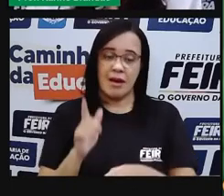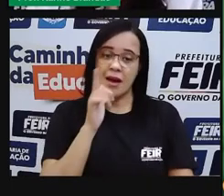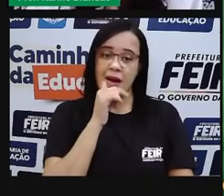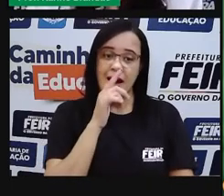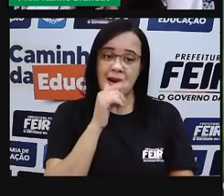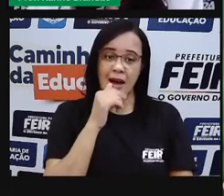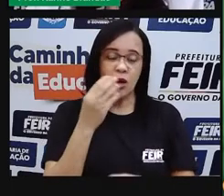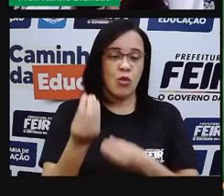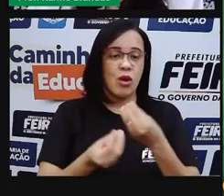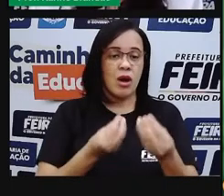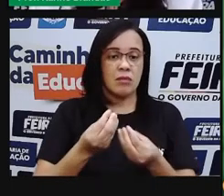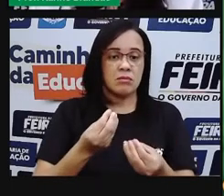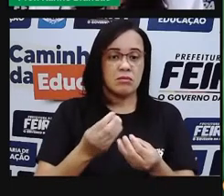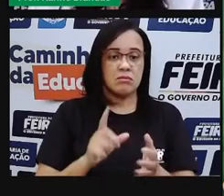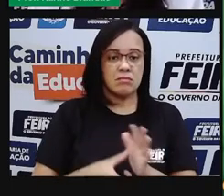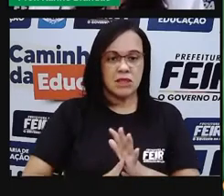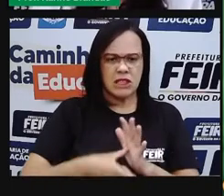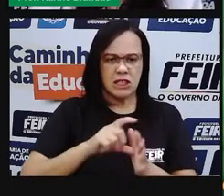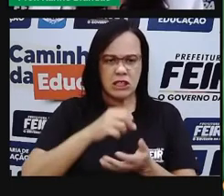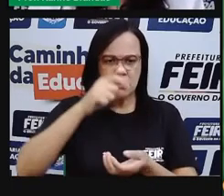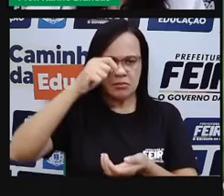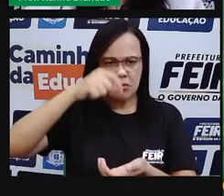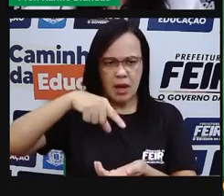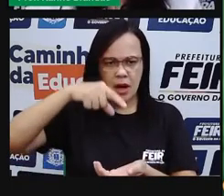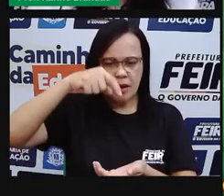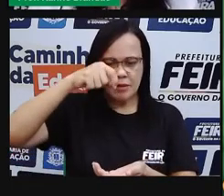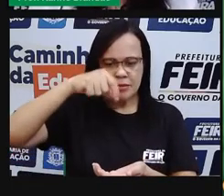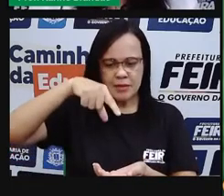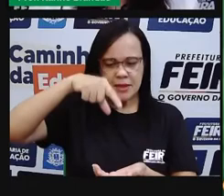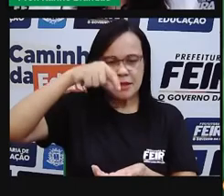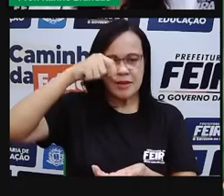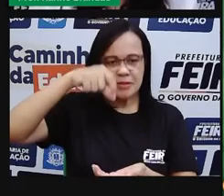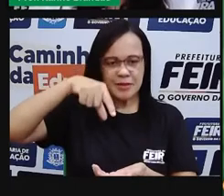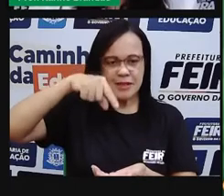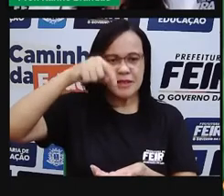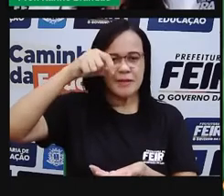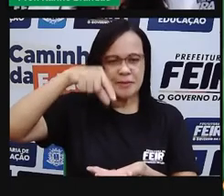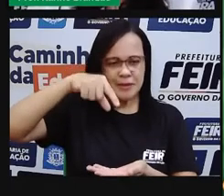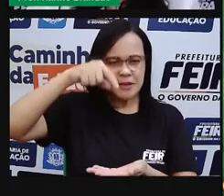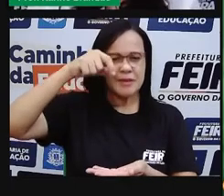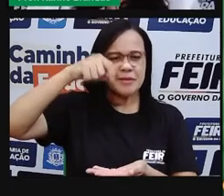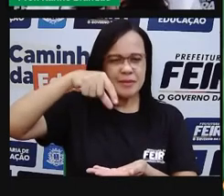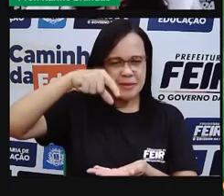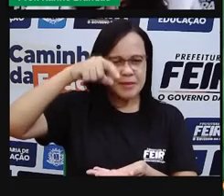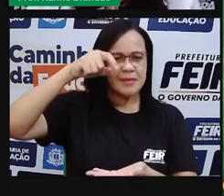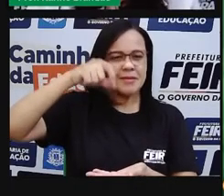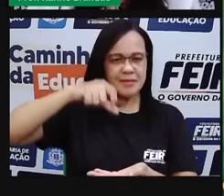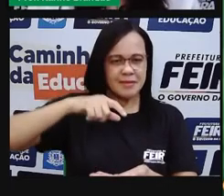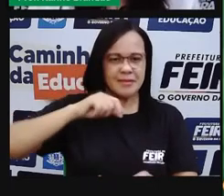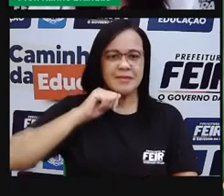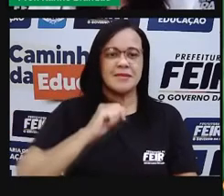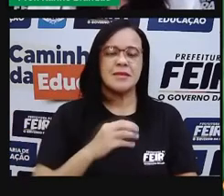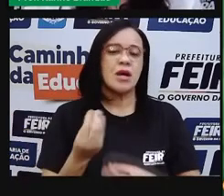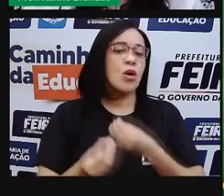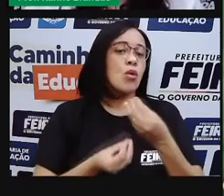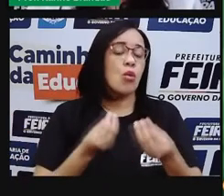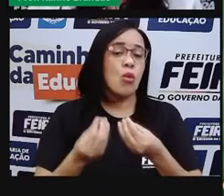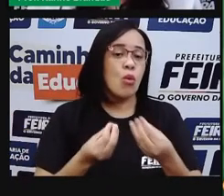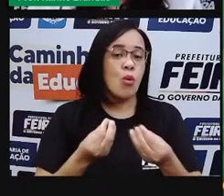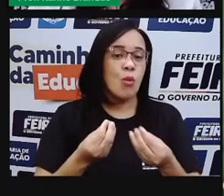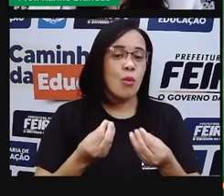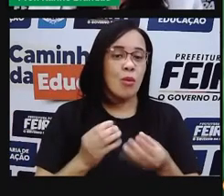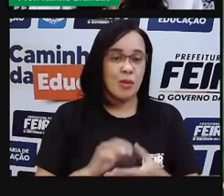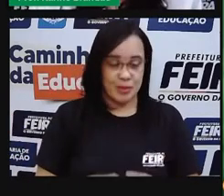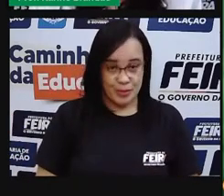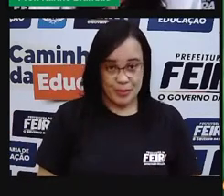cair e se unir às outras gotículas de água, né? Embaixo, ela vai gerar uma tensão. E essa